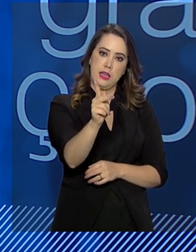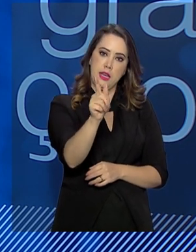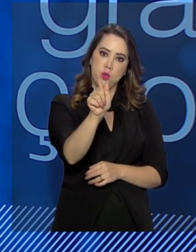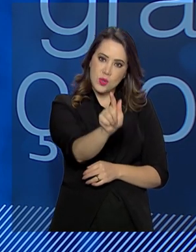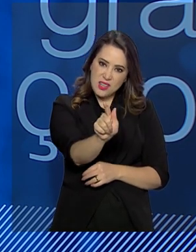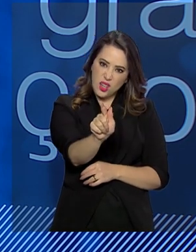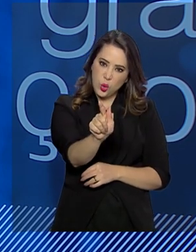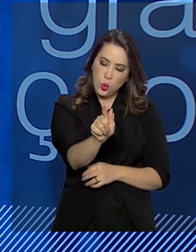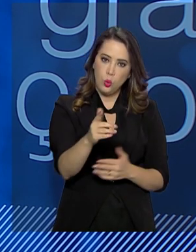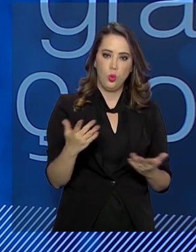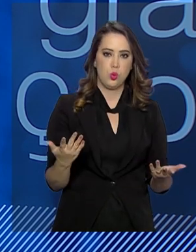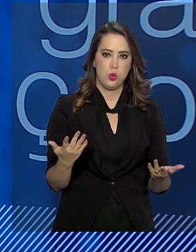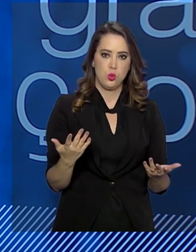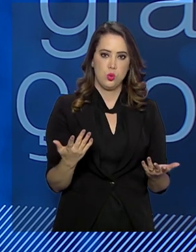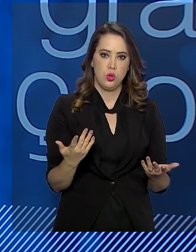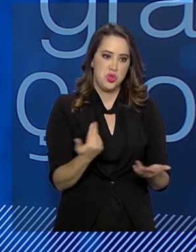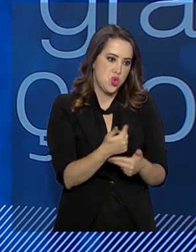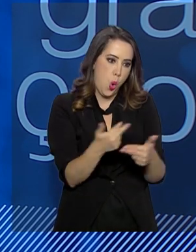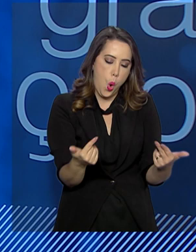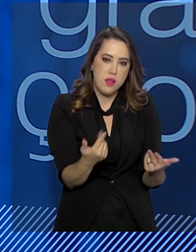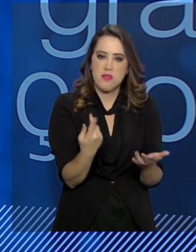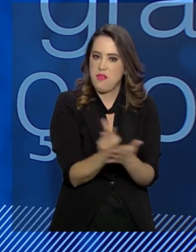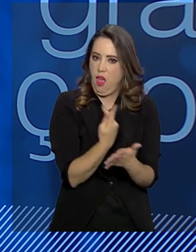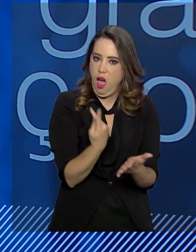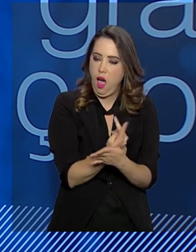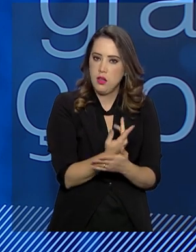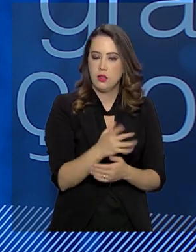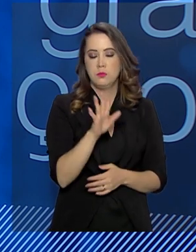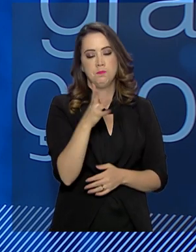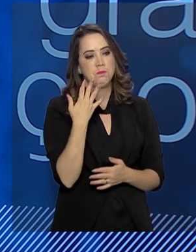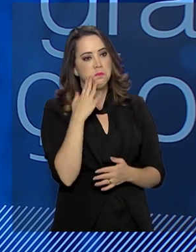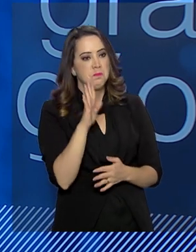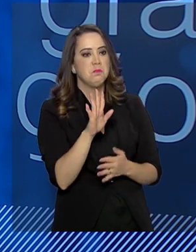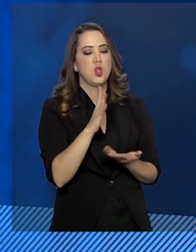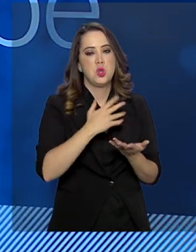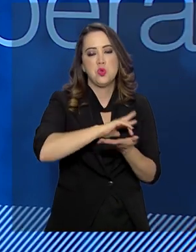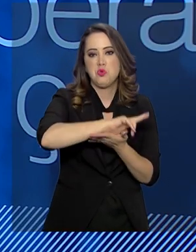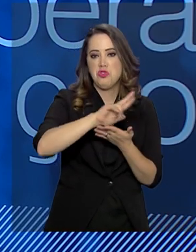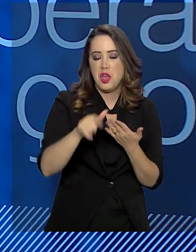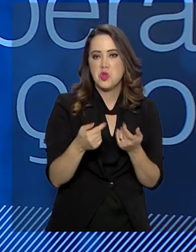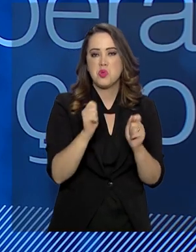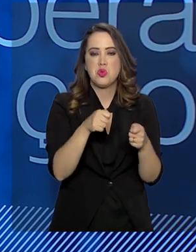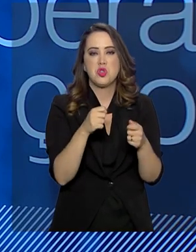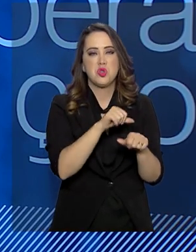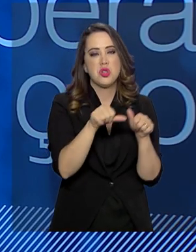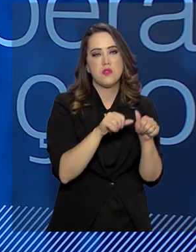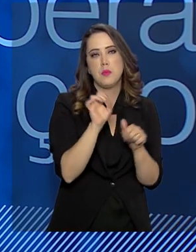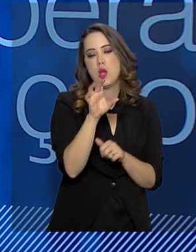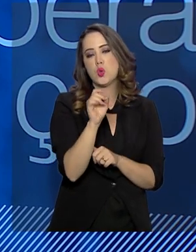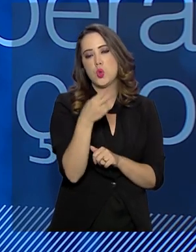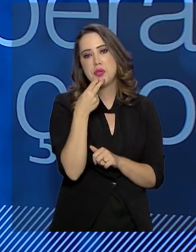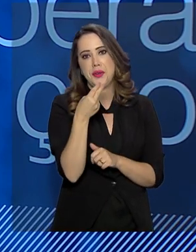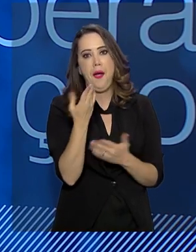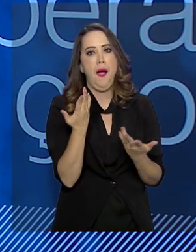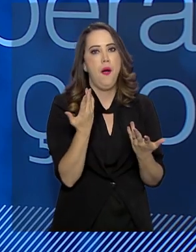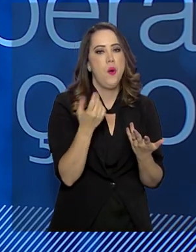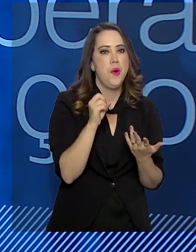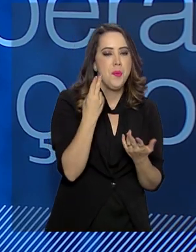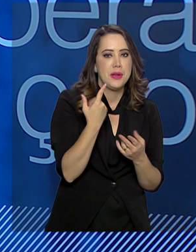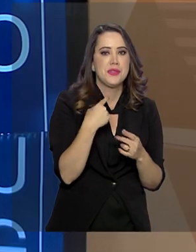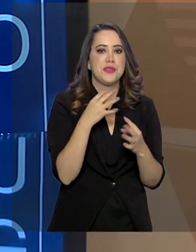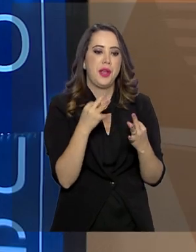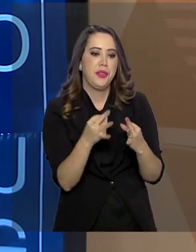quilos dia. Se nós transformarmos isso aí só em cigarro, mas tem mais coisa, tem eletrônicos, tem